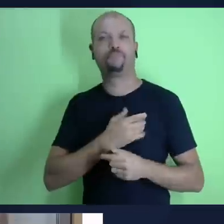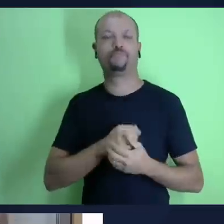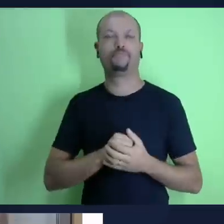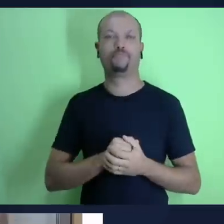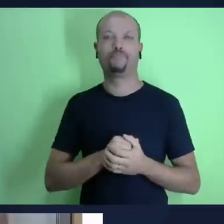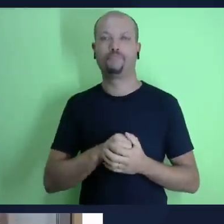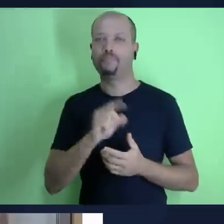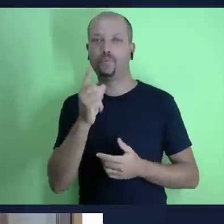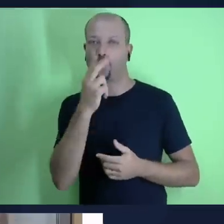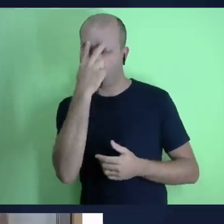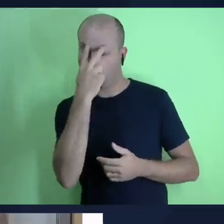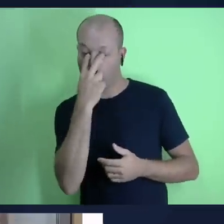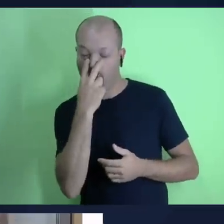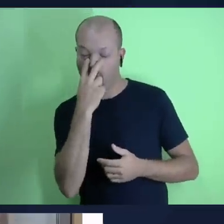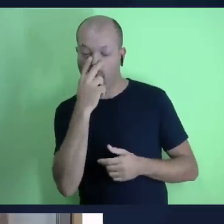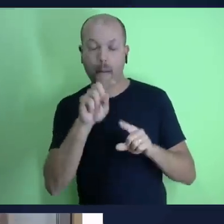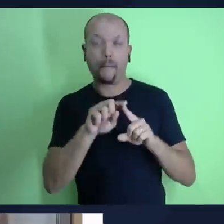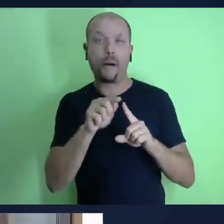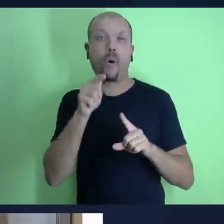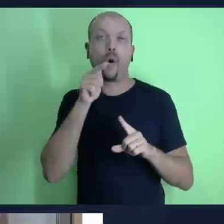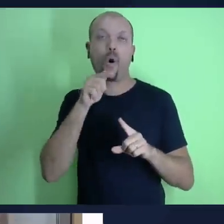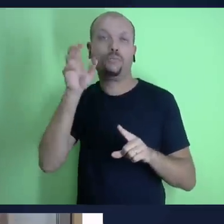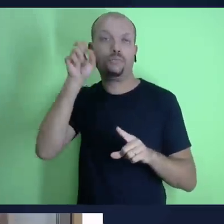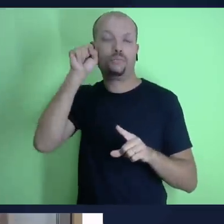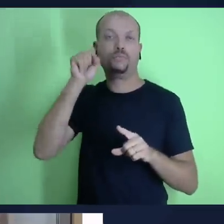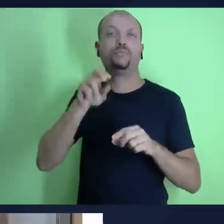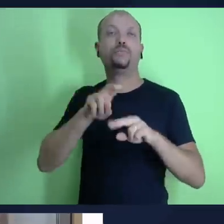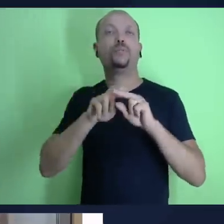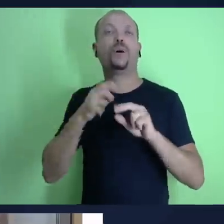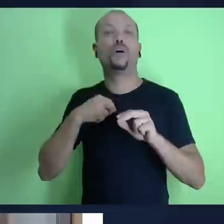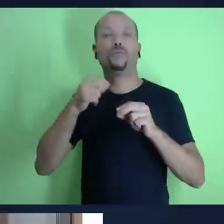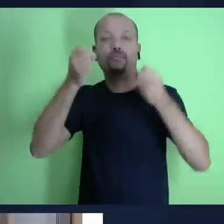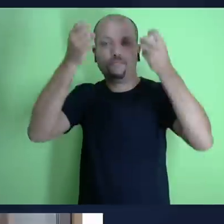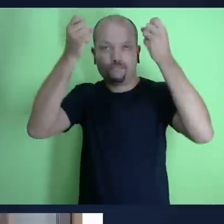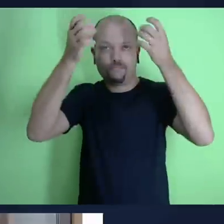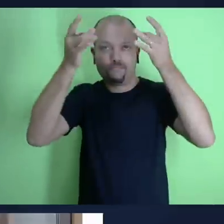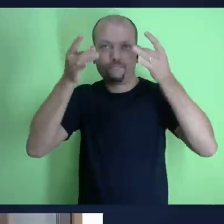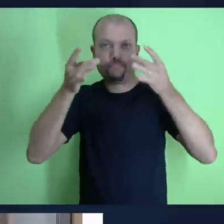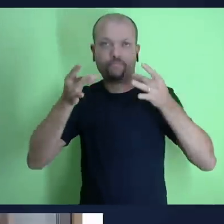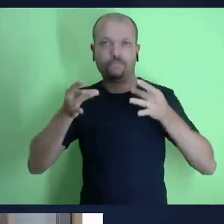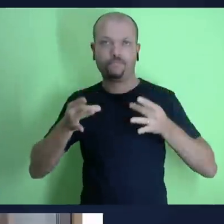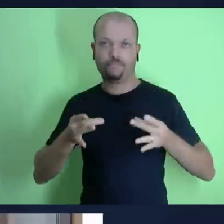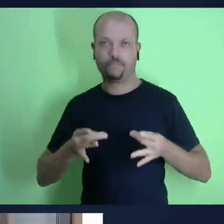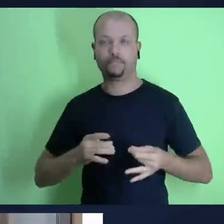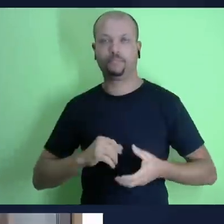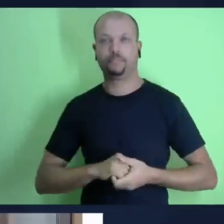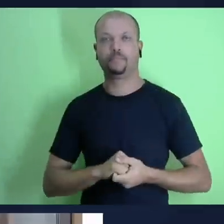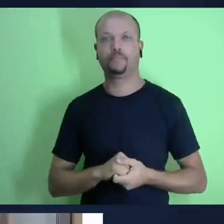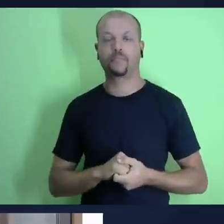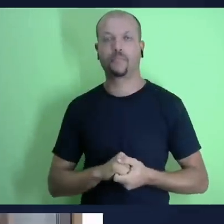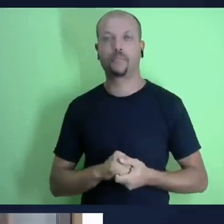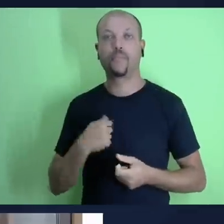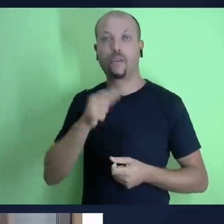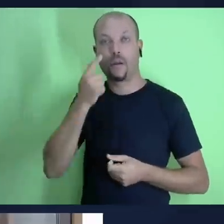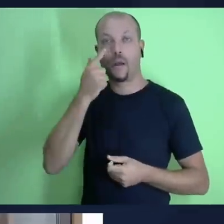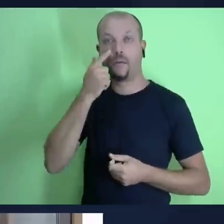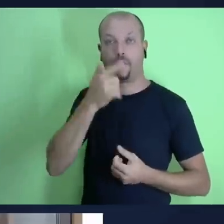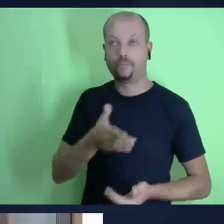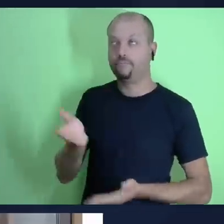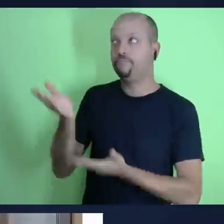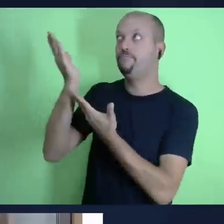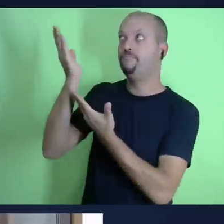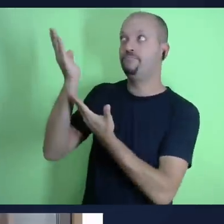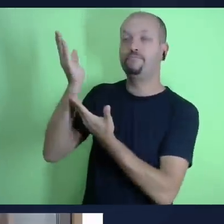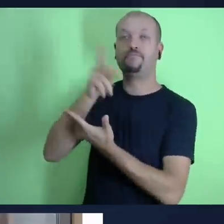que também não nos enxerga mas nos ouve por isso fiz a minha autodescrição e você pode